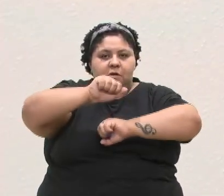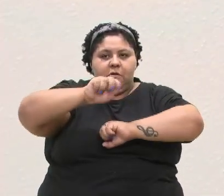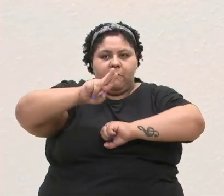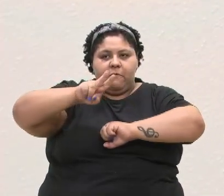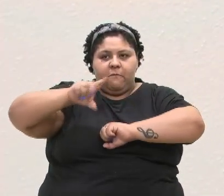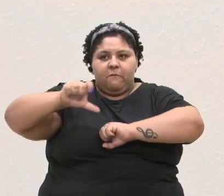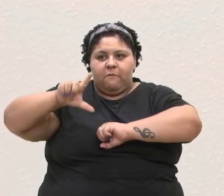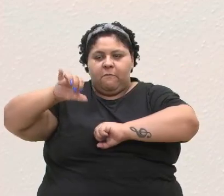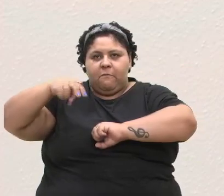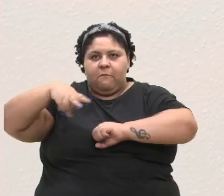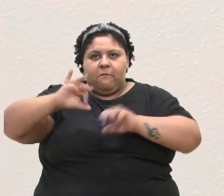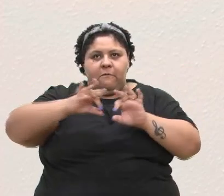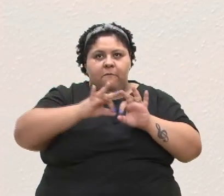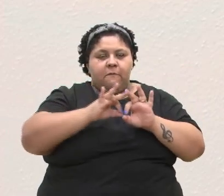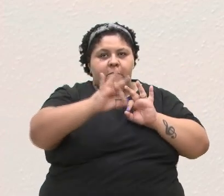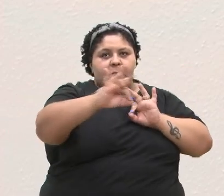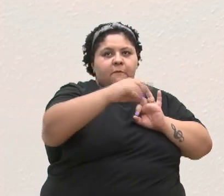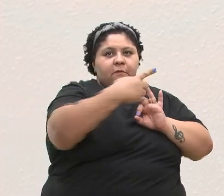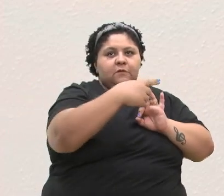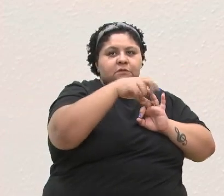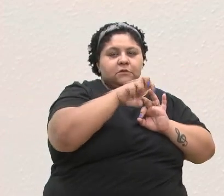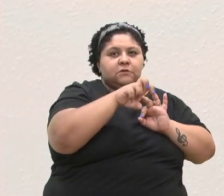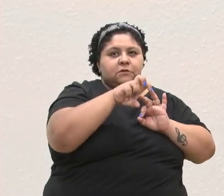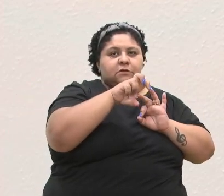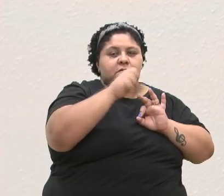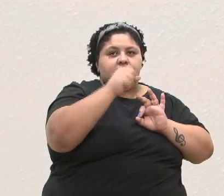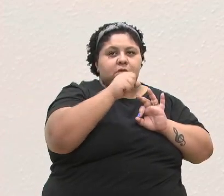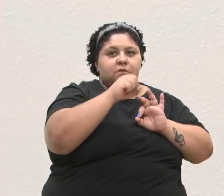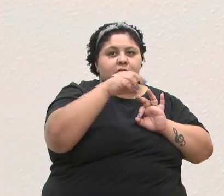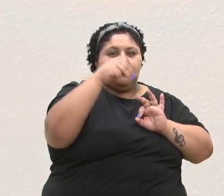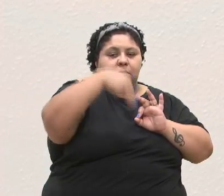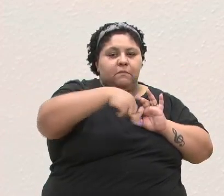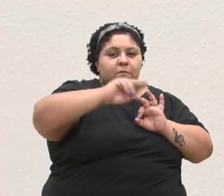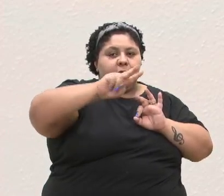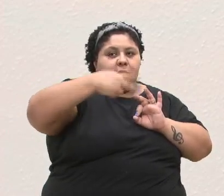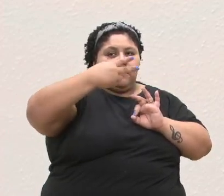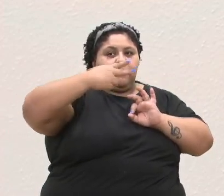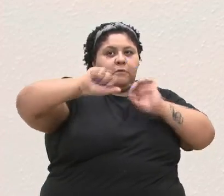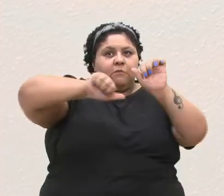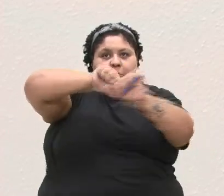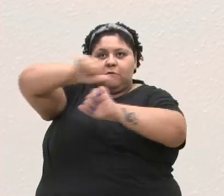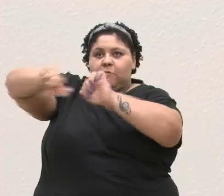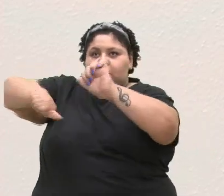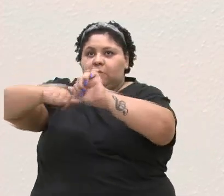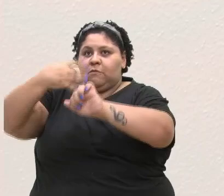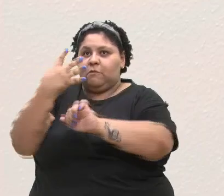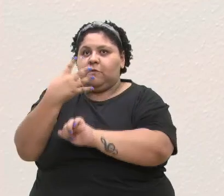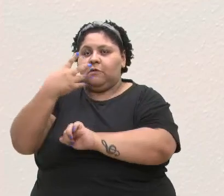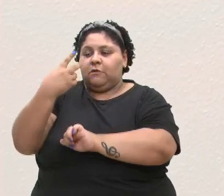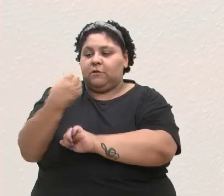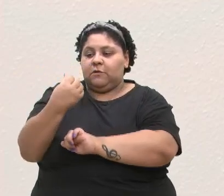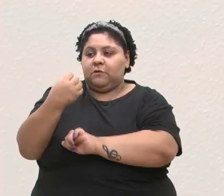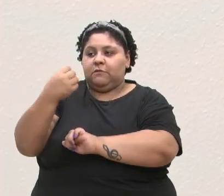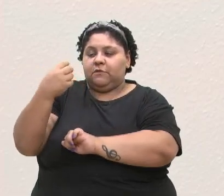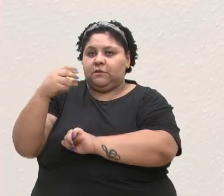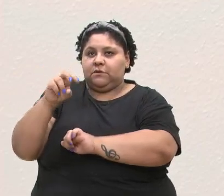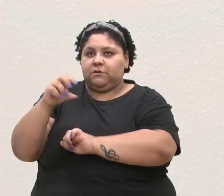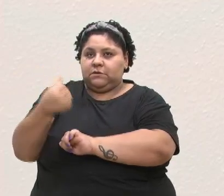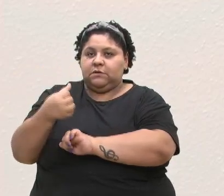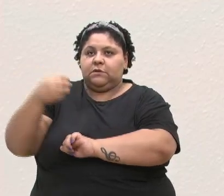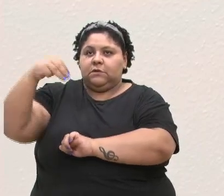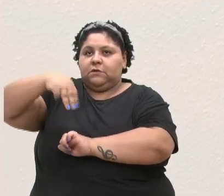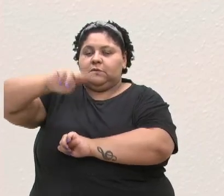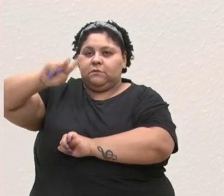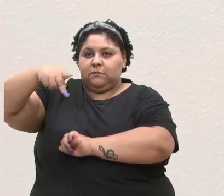que aumentou de 158,89 m² para 426 m². O autor